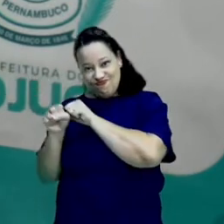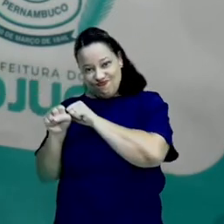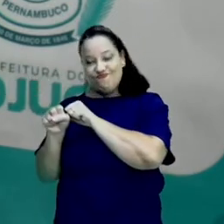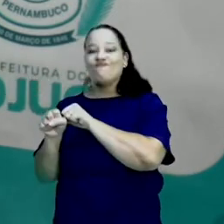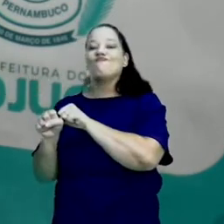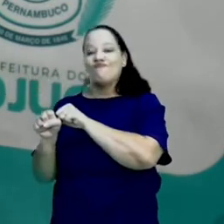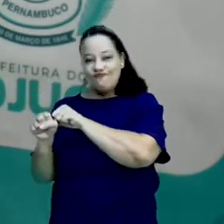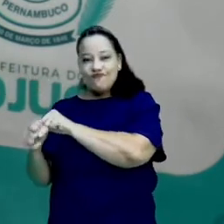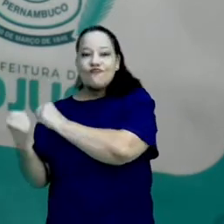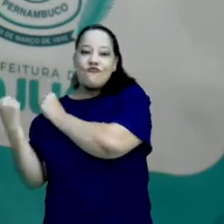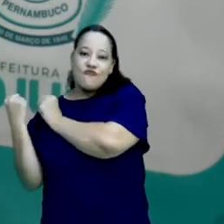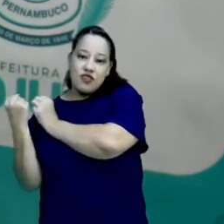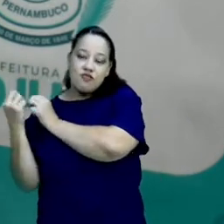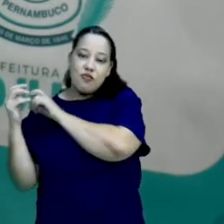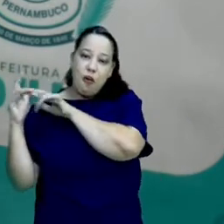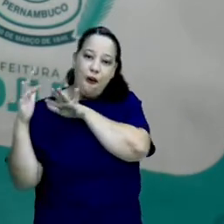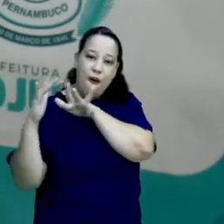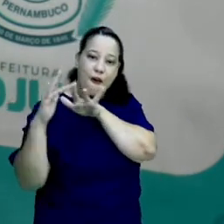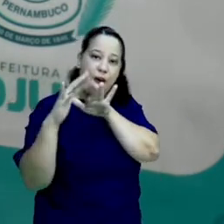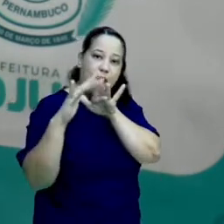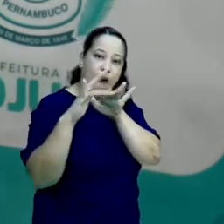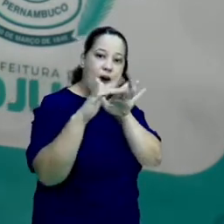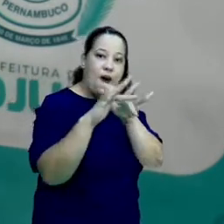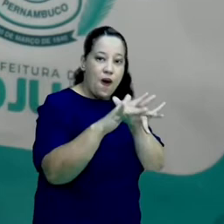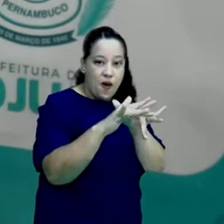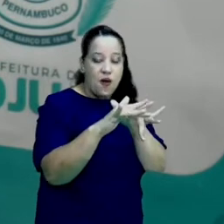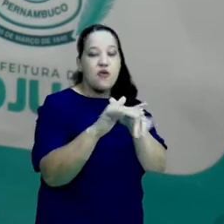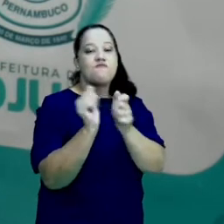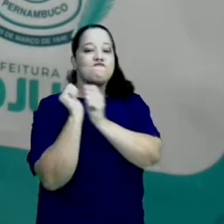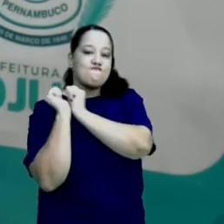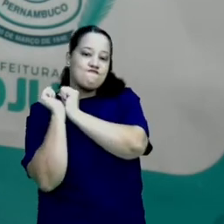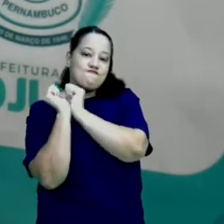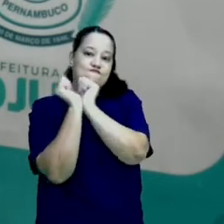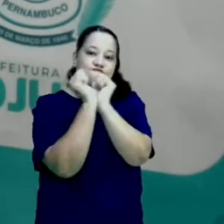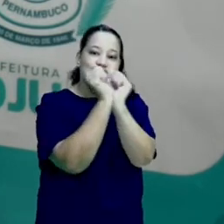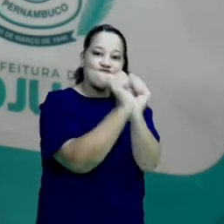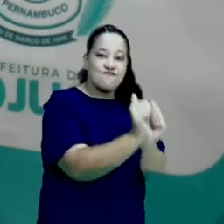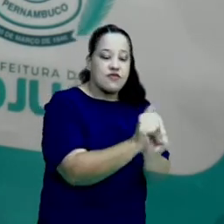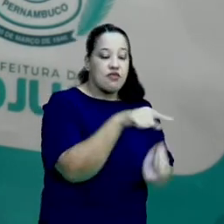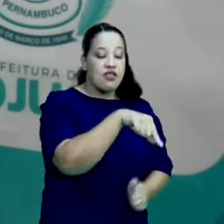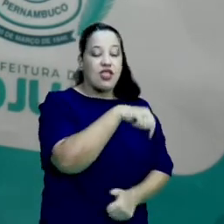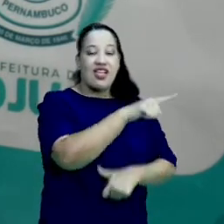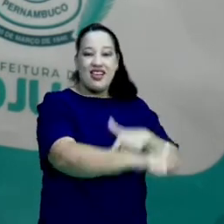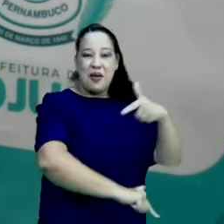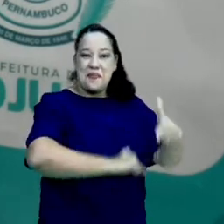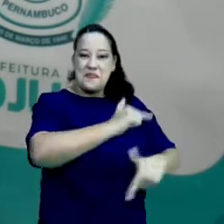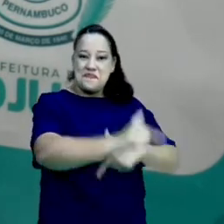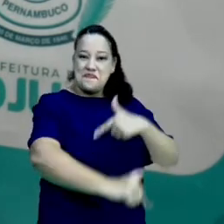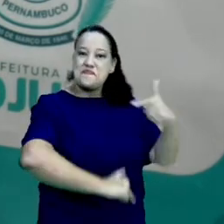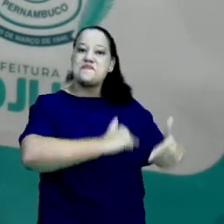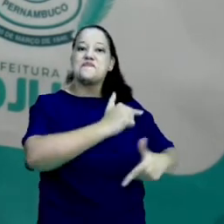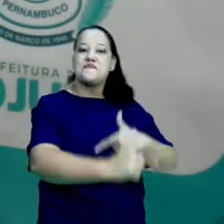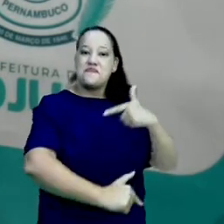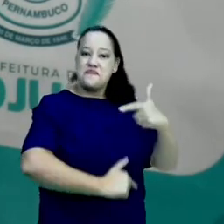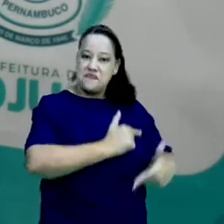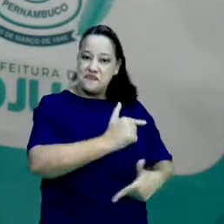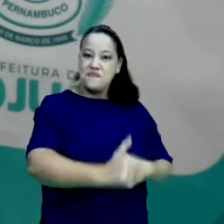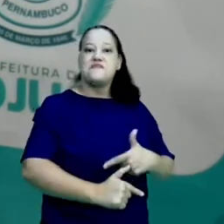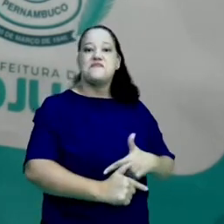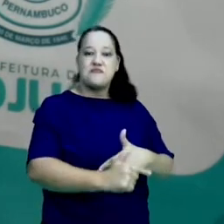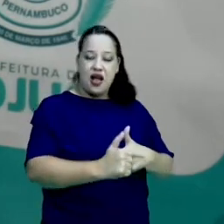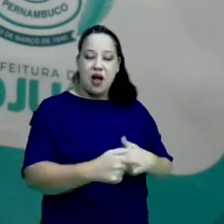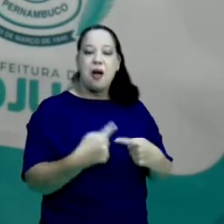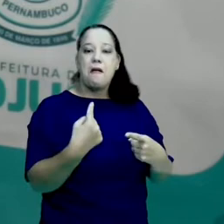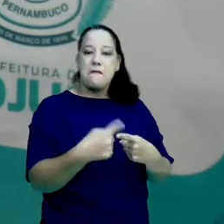origem, no continente africano, para servir de mão de obra braçal para esse processo de exploração das